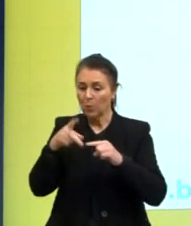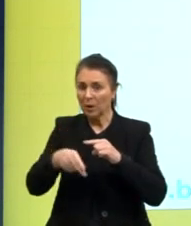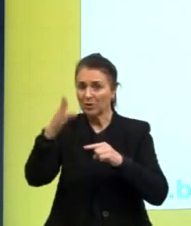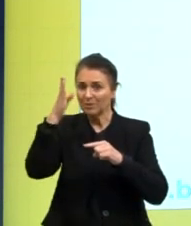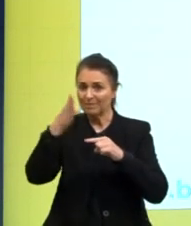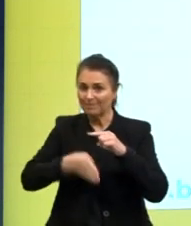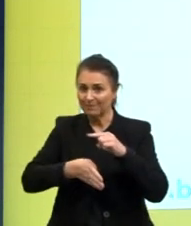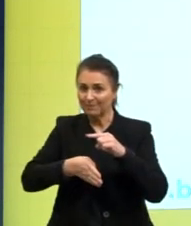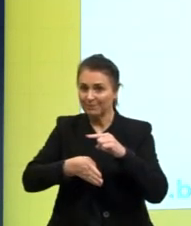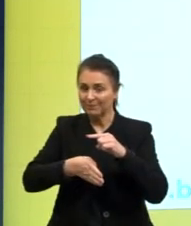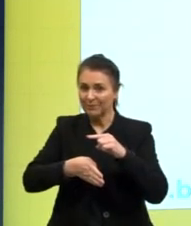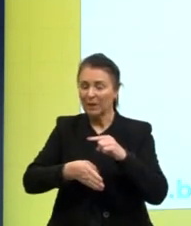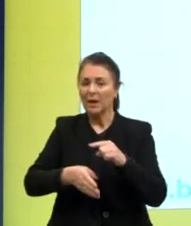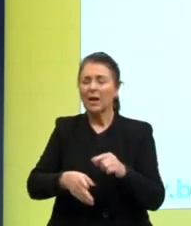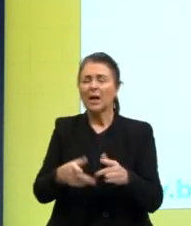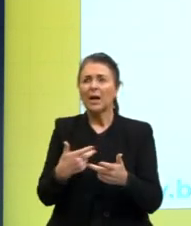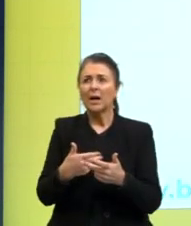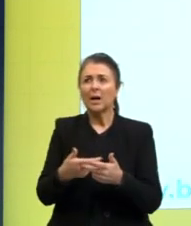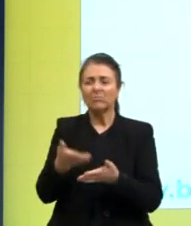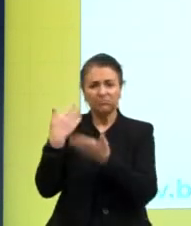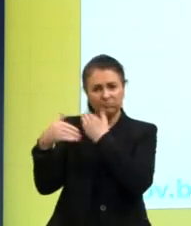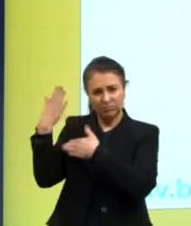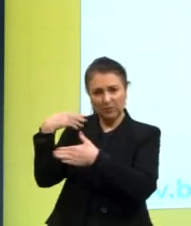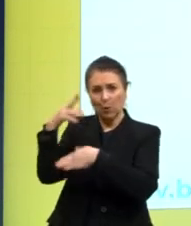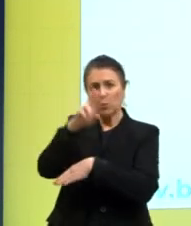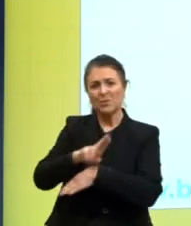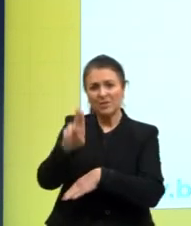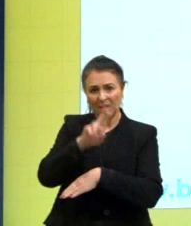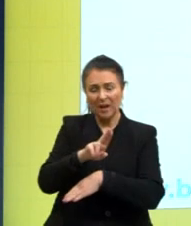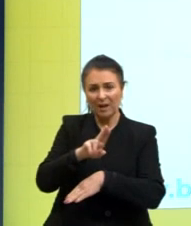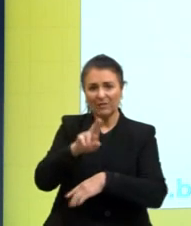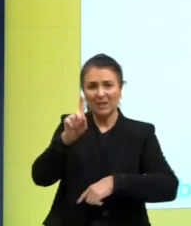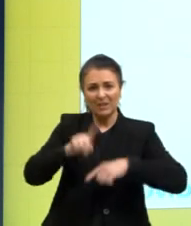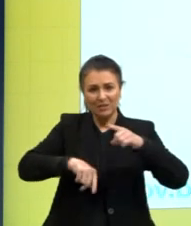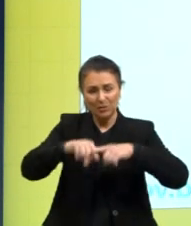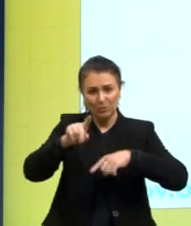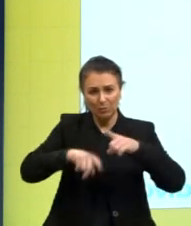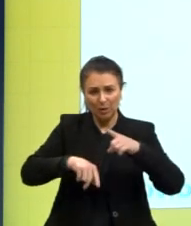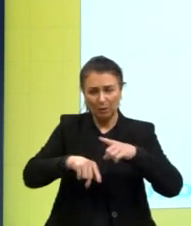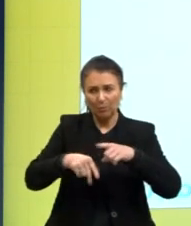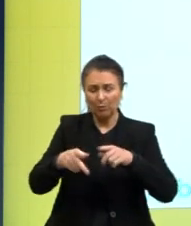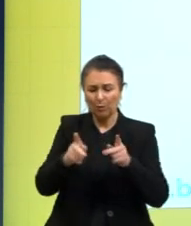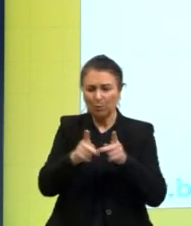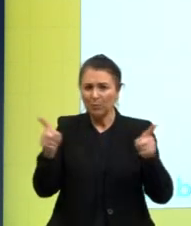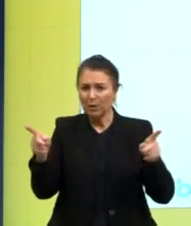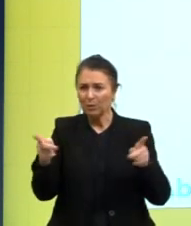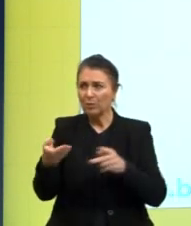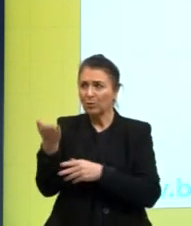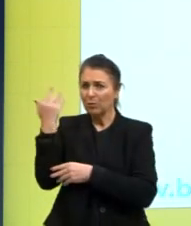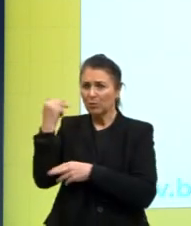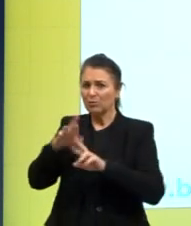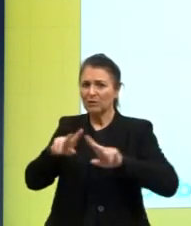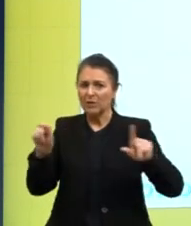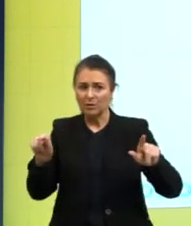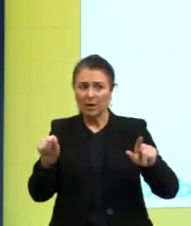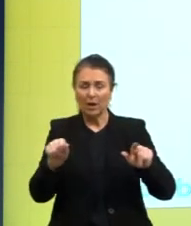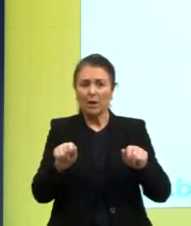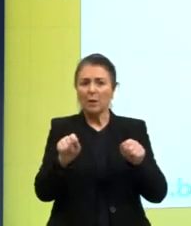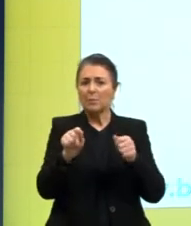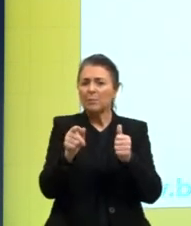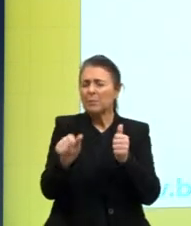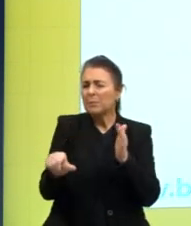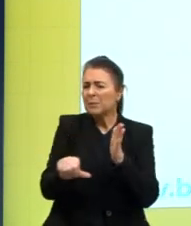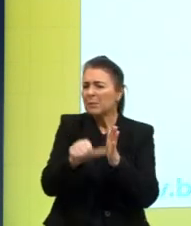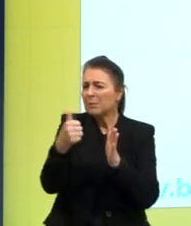a época em que era usada a guilhotina. Quando era utilizada? Era utilizada nos julgamentos, na